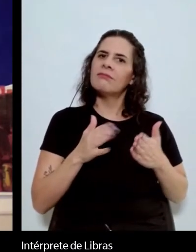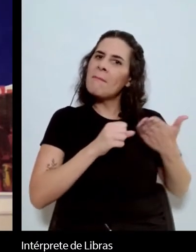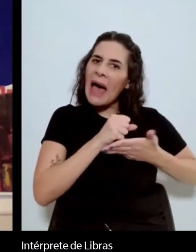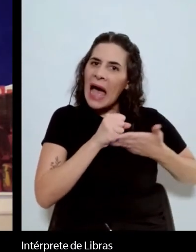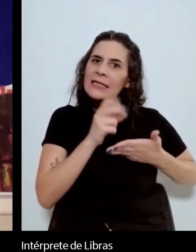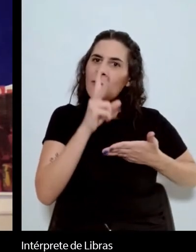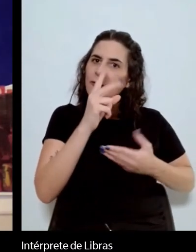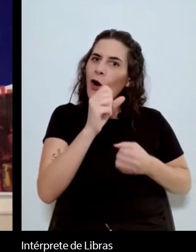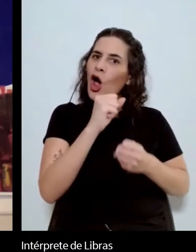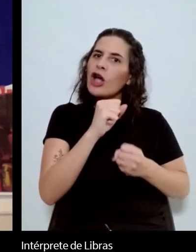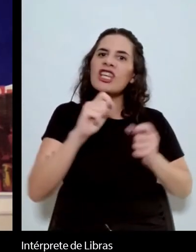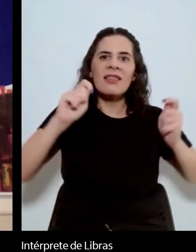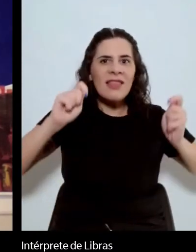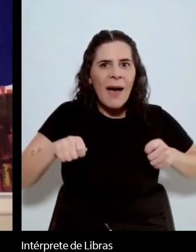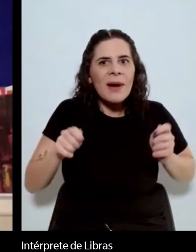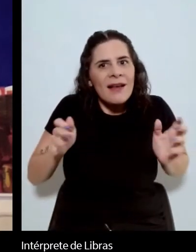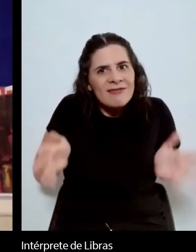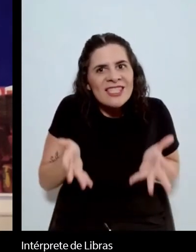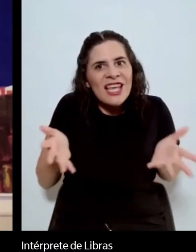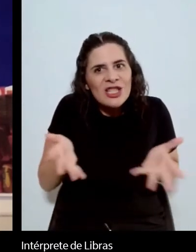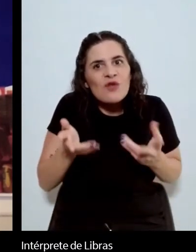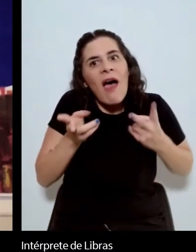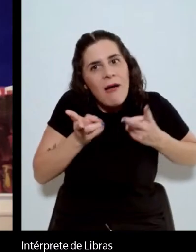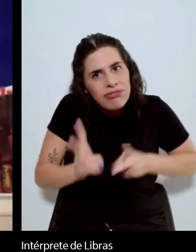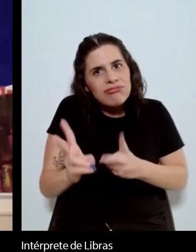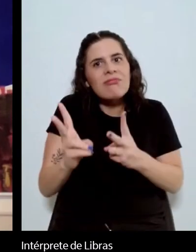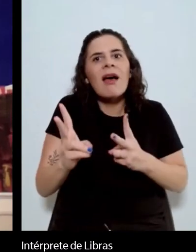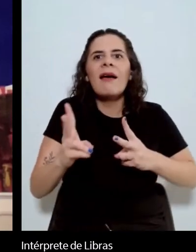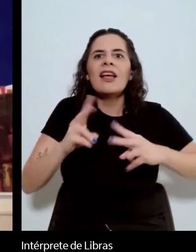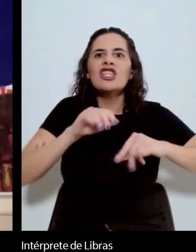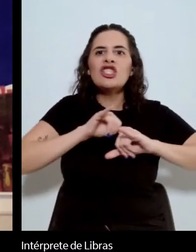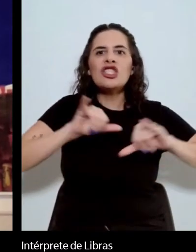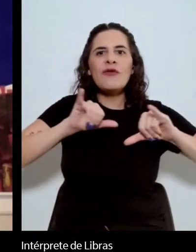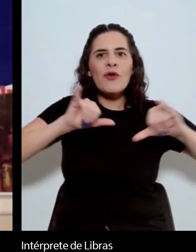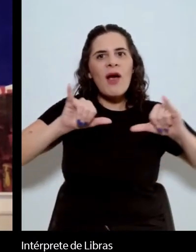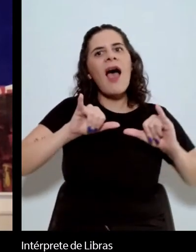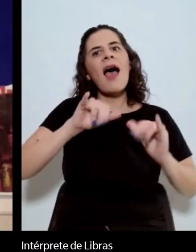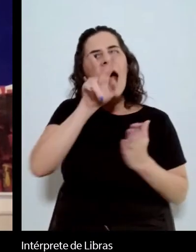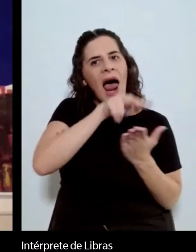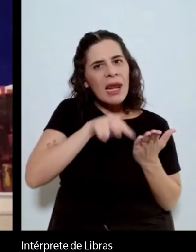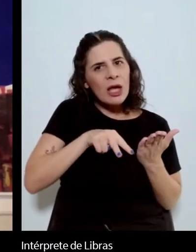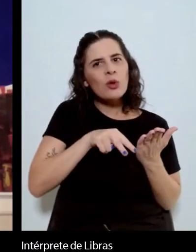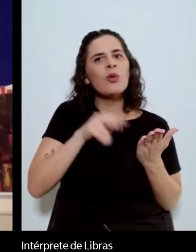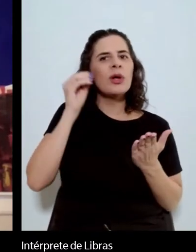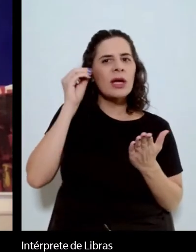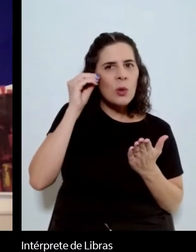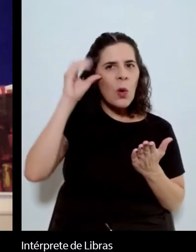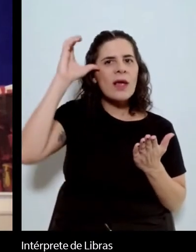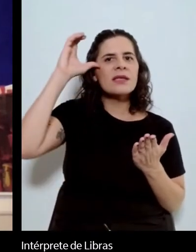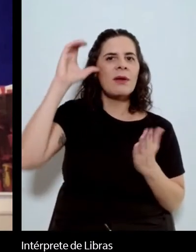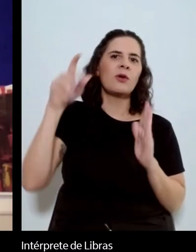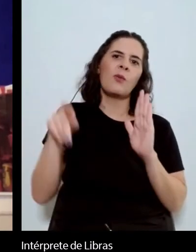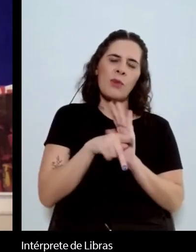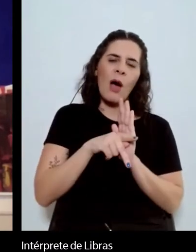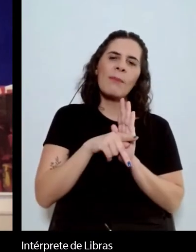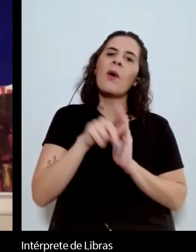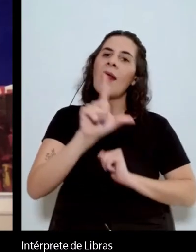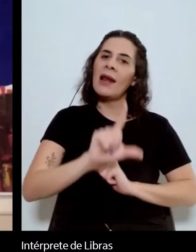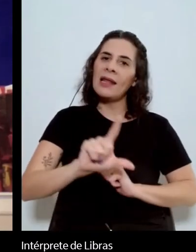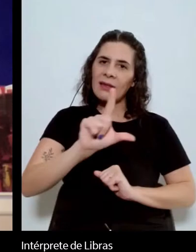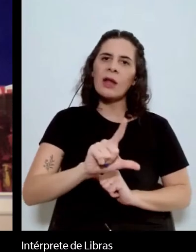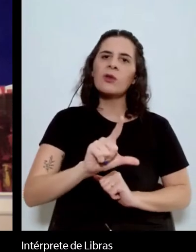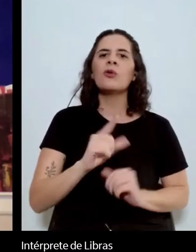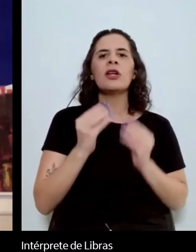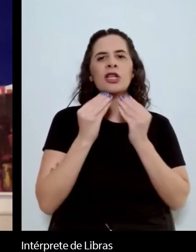nós precisamos apenas continuar a promover a leitura e o conhecimento dessas obras